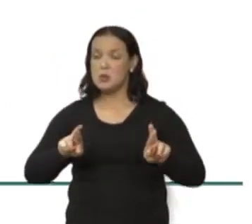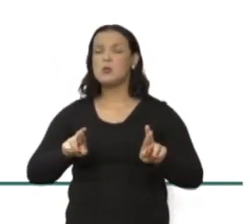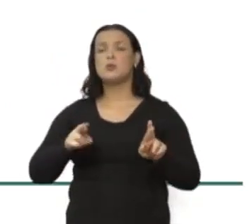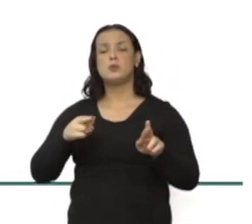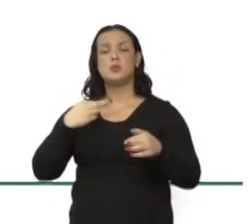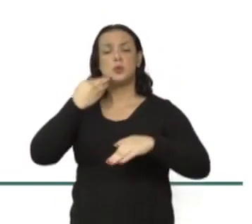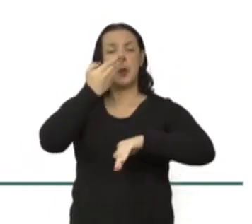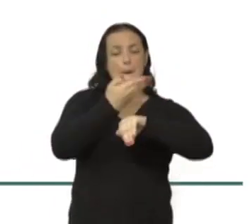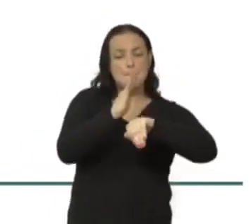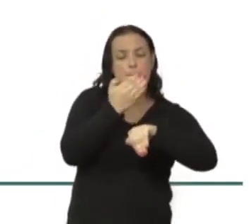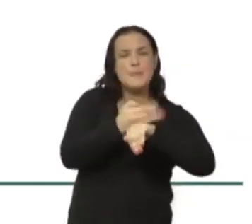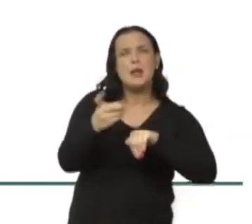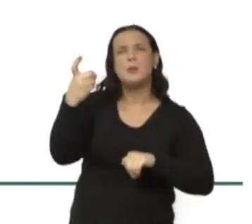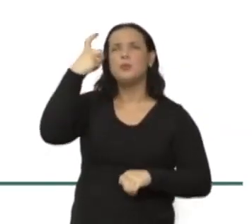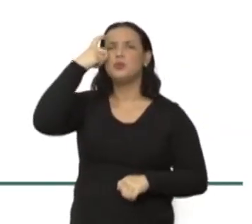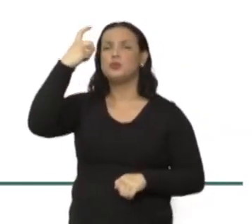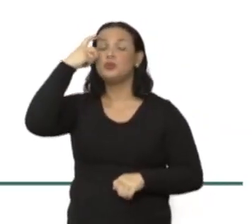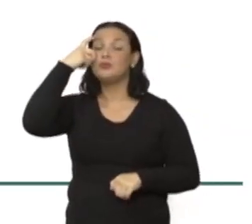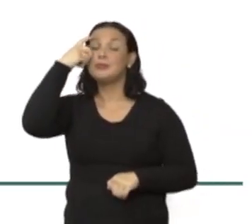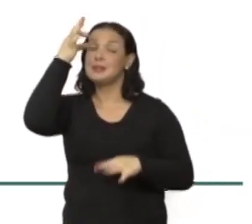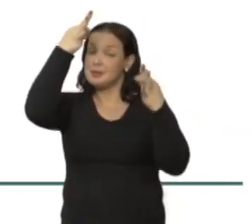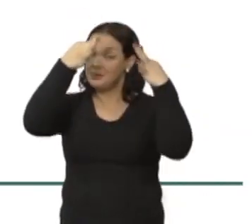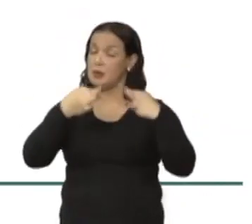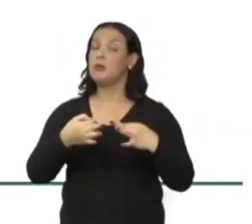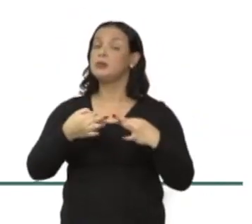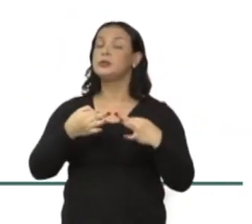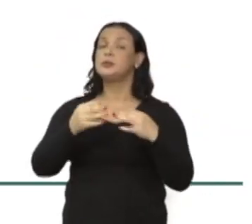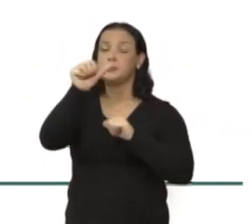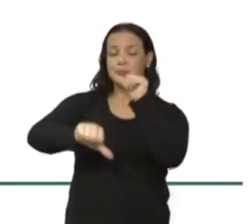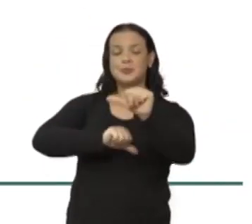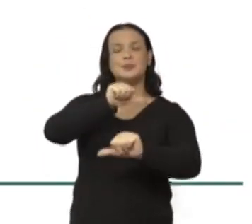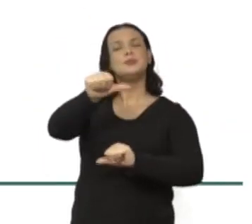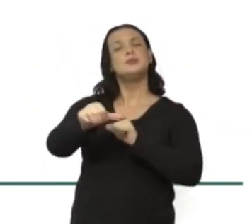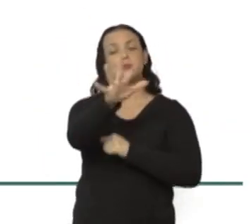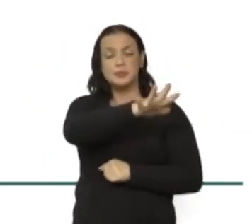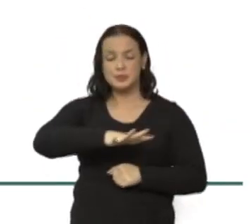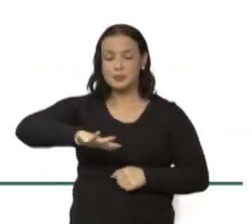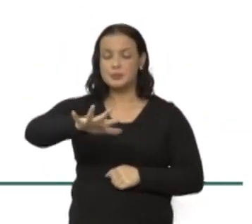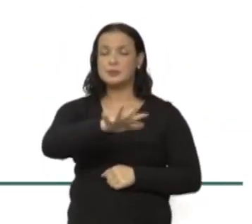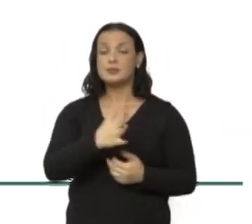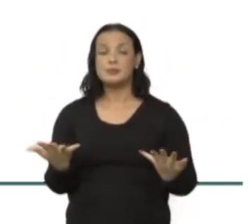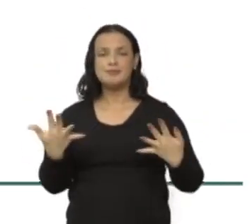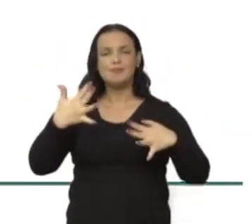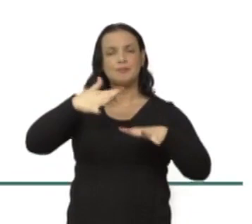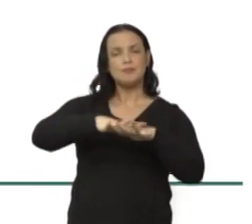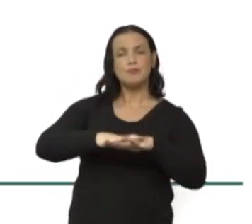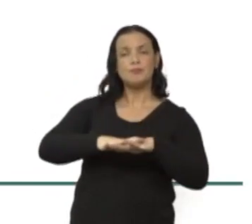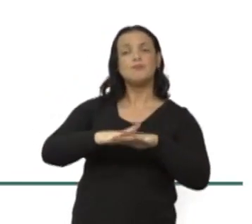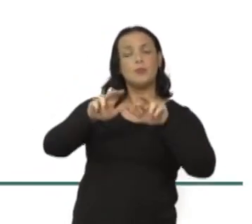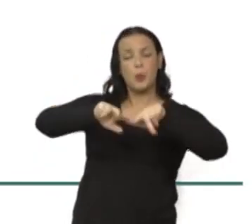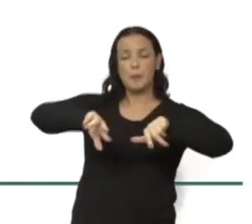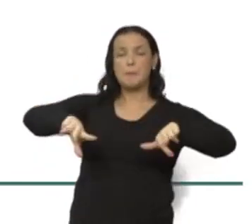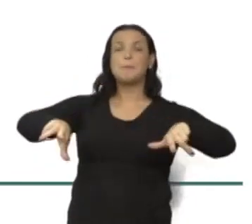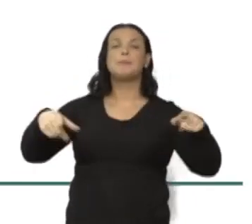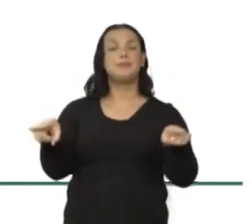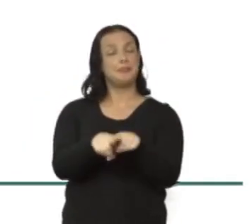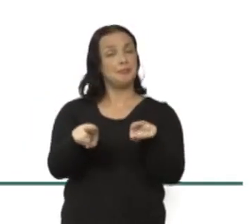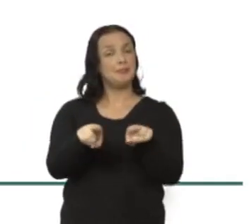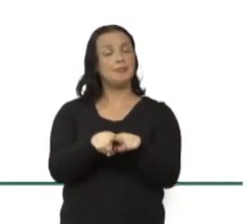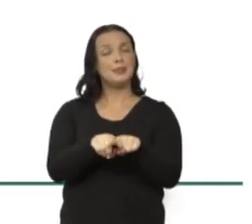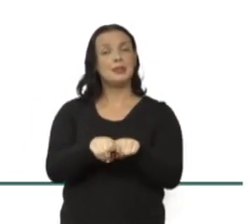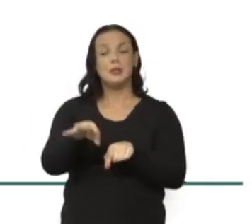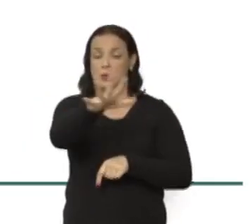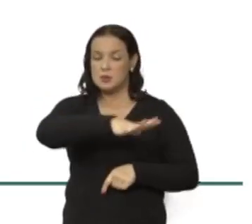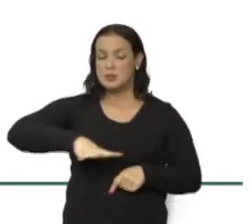ação intencional para a gente, de fato, transformar esses espaços em espaços mais plurais e mais diversos. Porque aí, nos